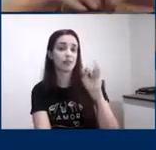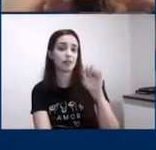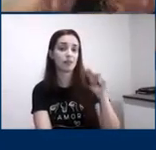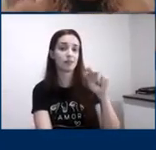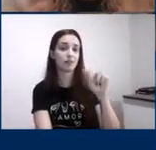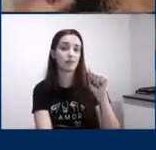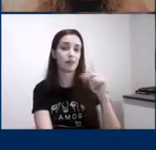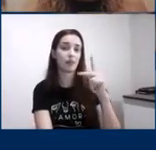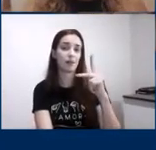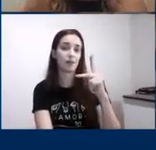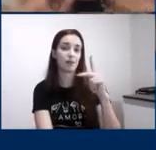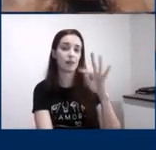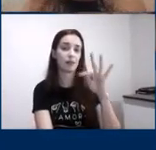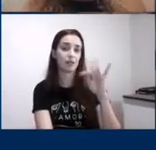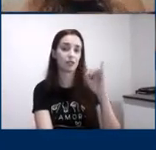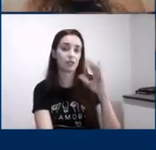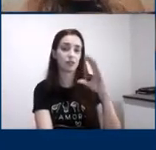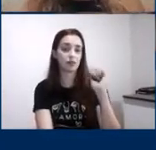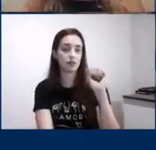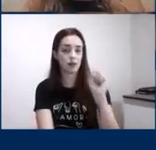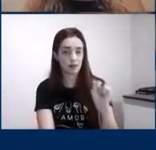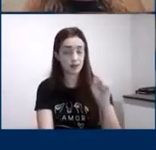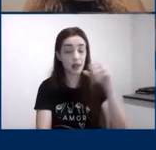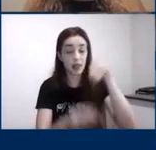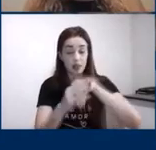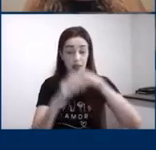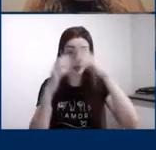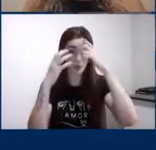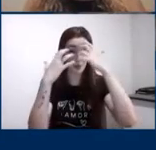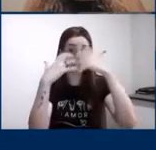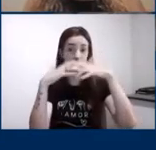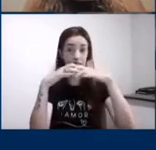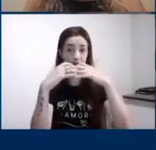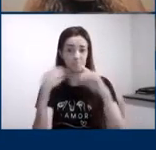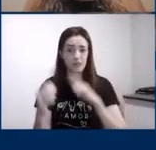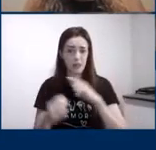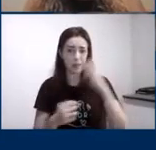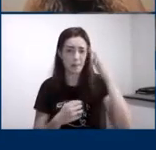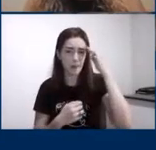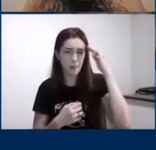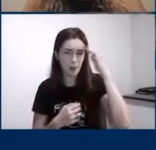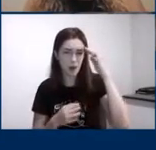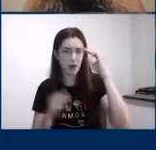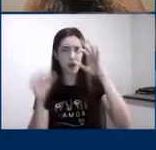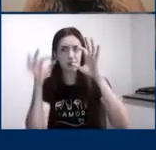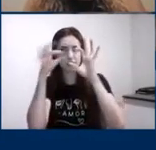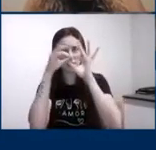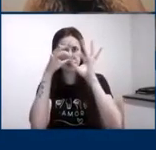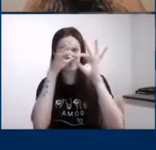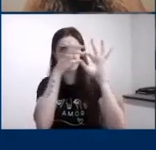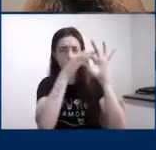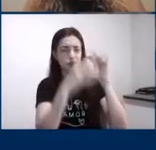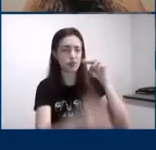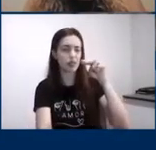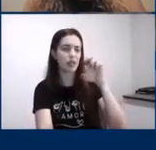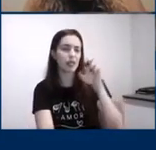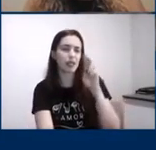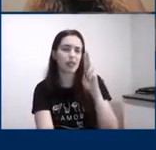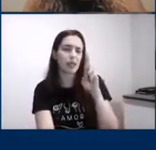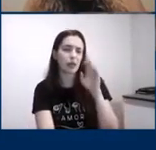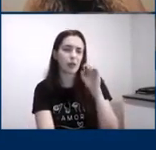vez que o neurônio conversa com o outro tem uma memória sendo estruturada só a gente precisa